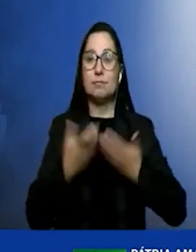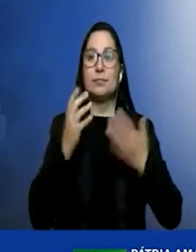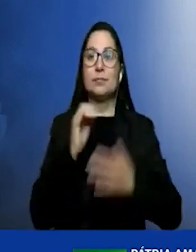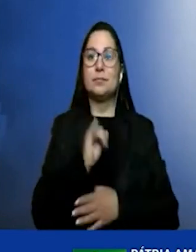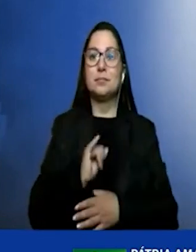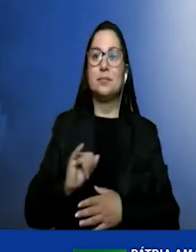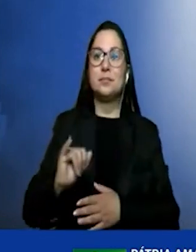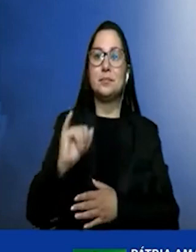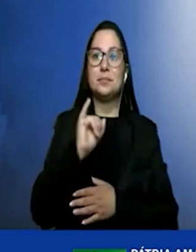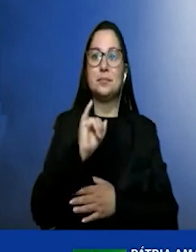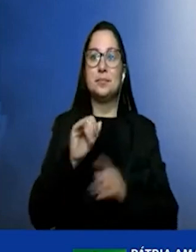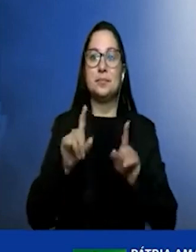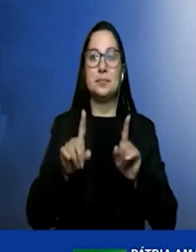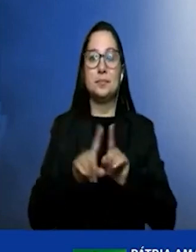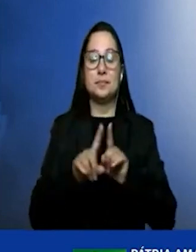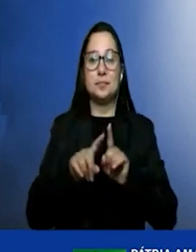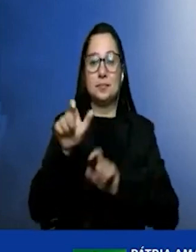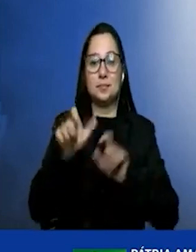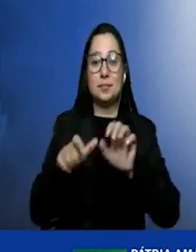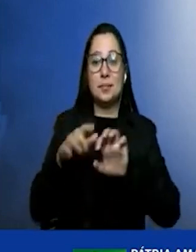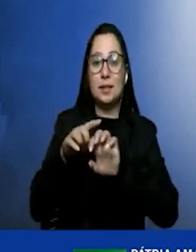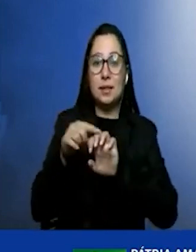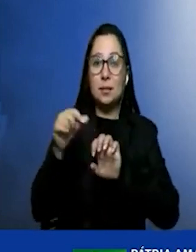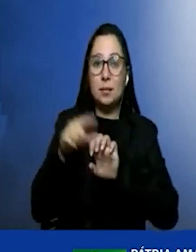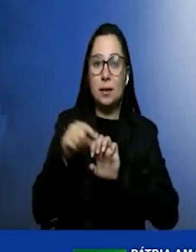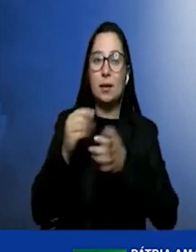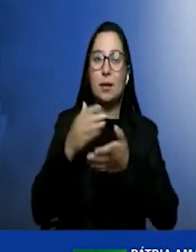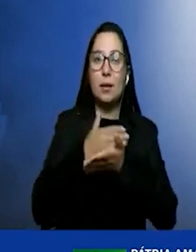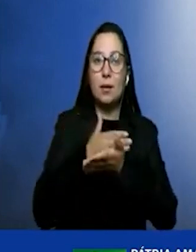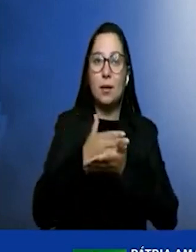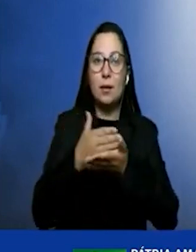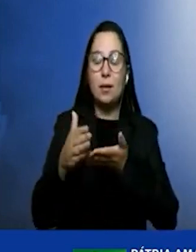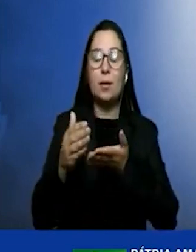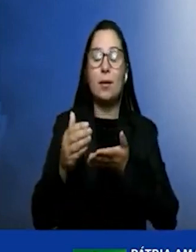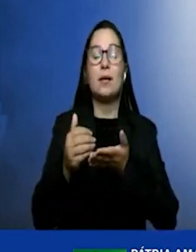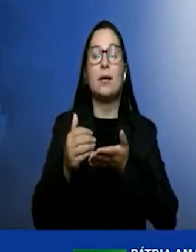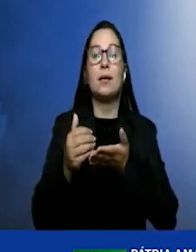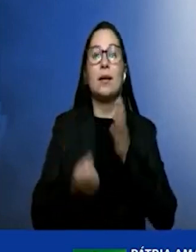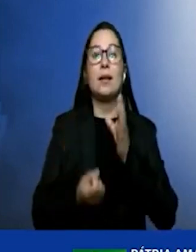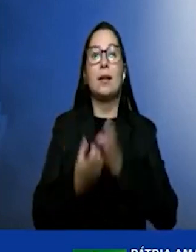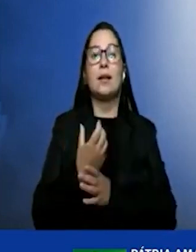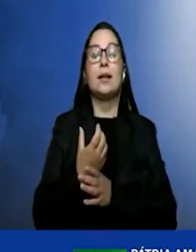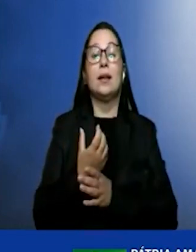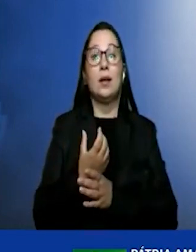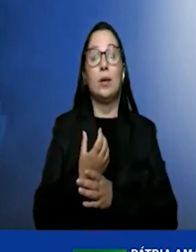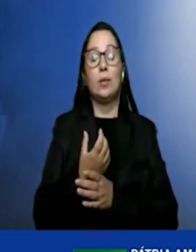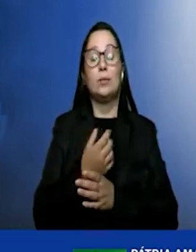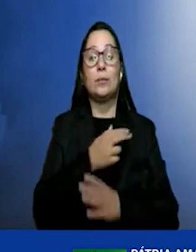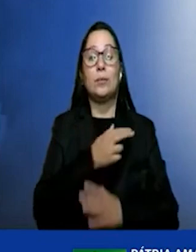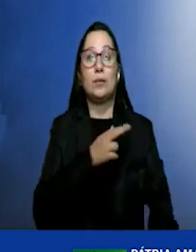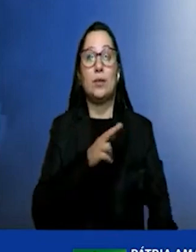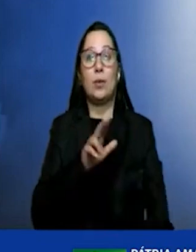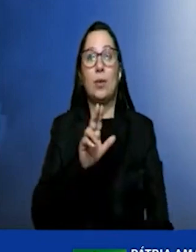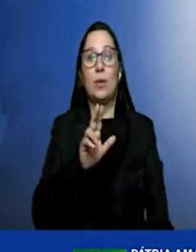também o empreendedor visionário, fundador da Unigel, senhor Henrique Schlesinger, que nos assiste.